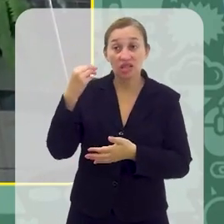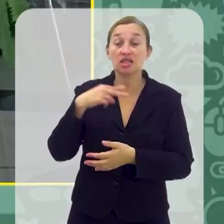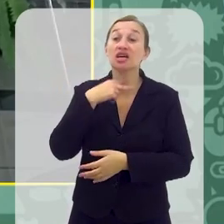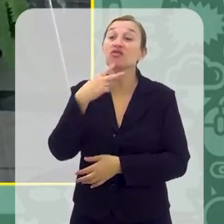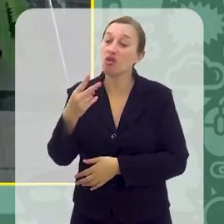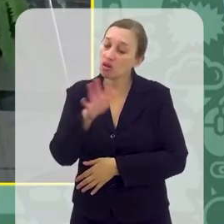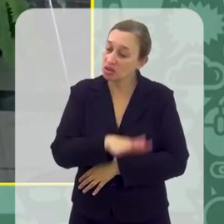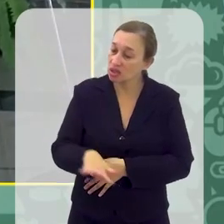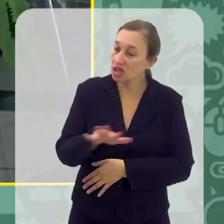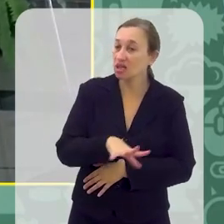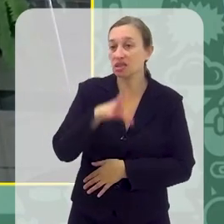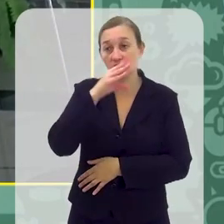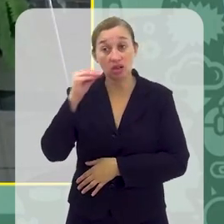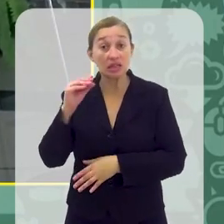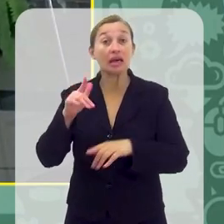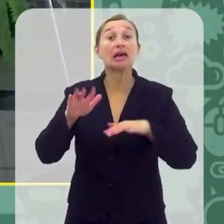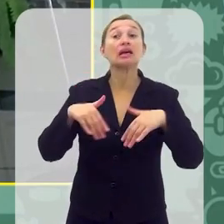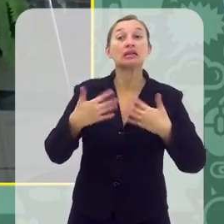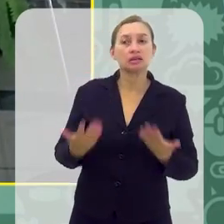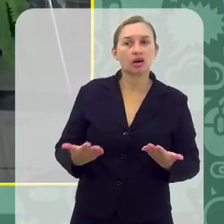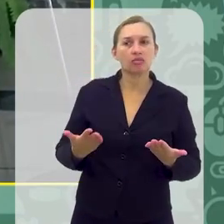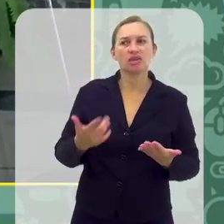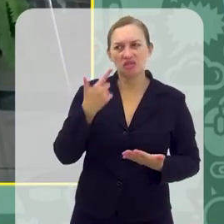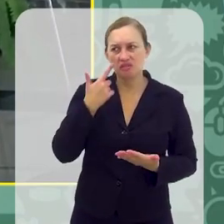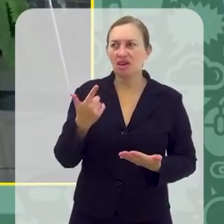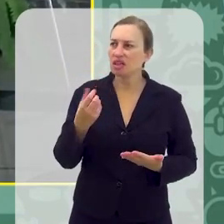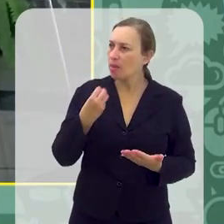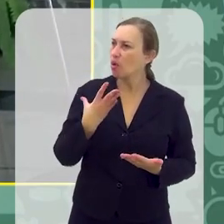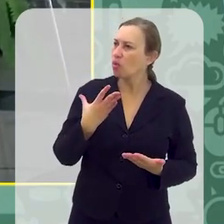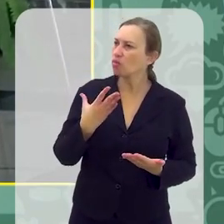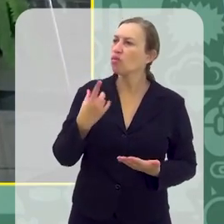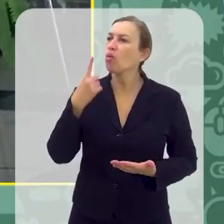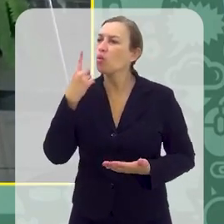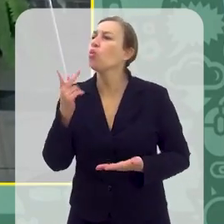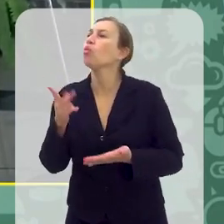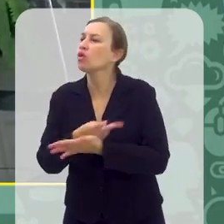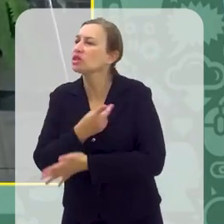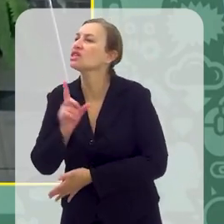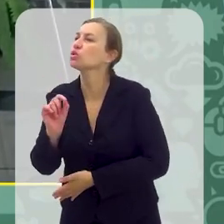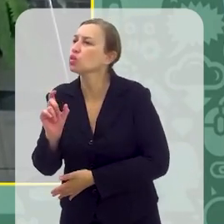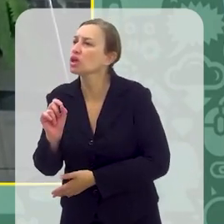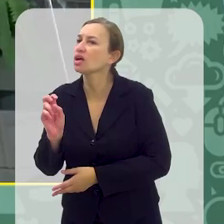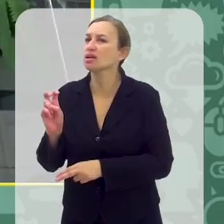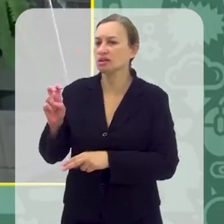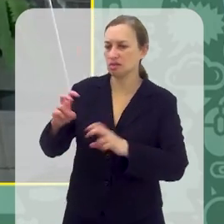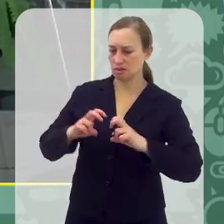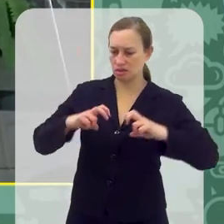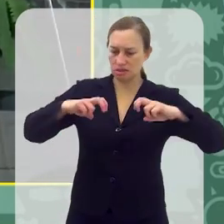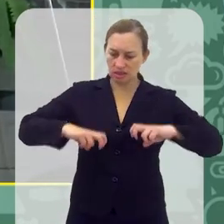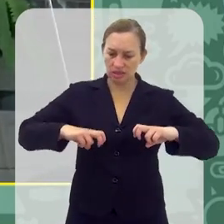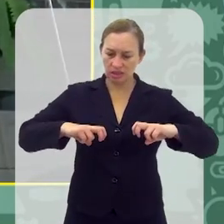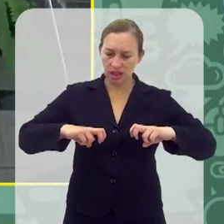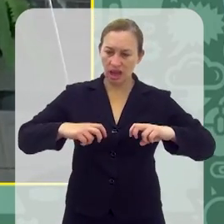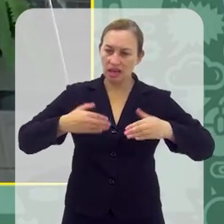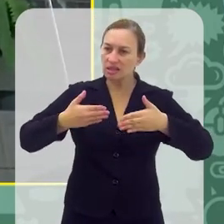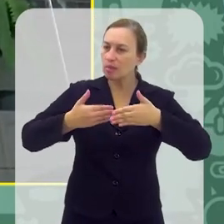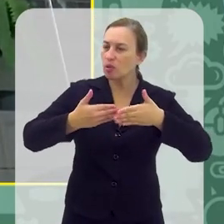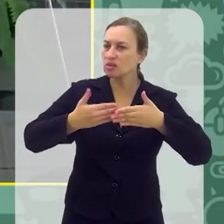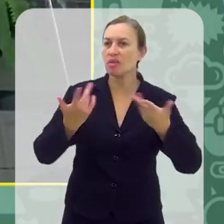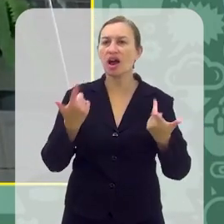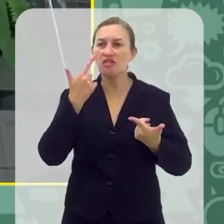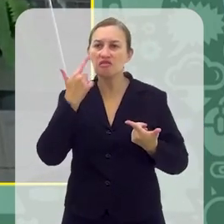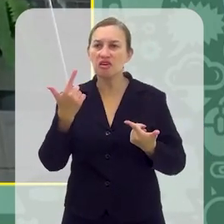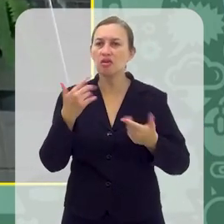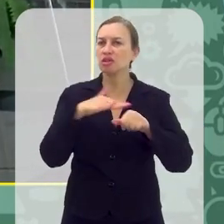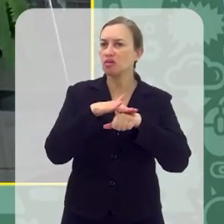voz, que a criança tem voz, né? Então, você vai falar assim, tá bom, vamos lá, vamos entender o que está acontecendo, me conta e se aproximar